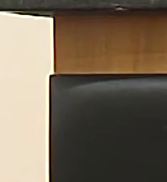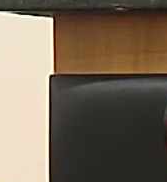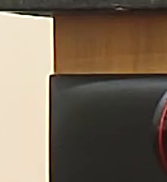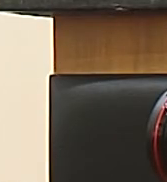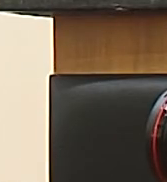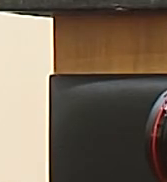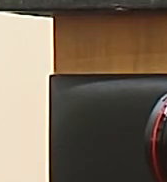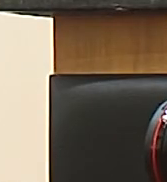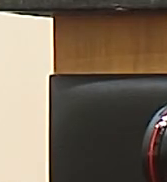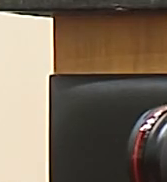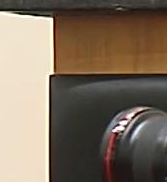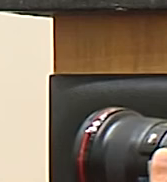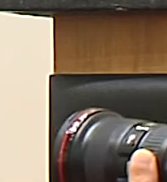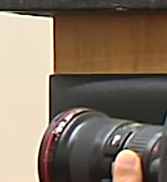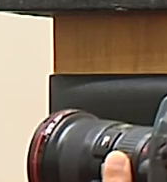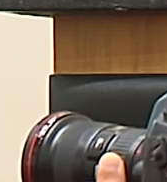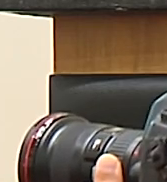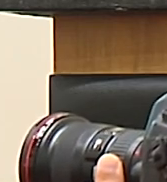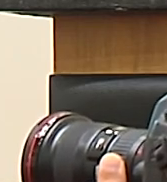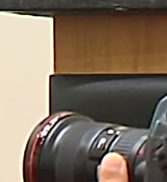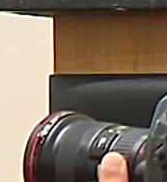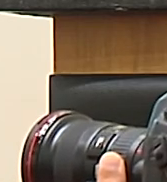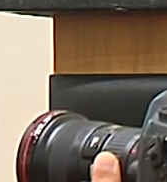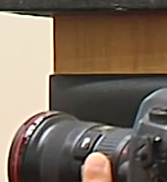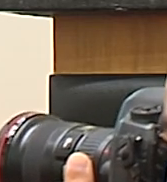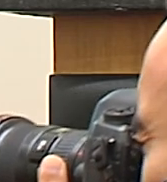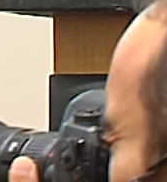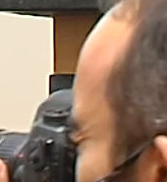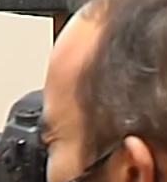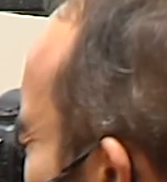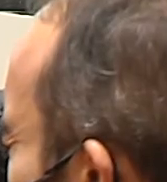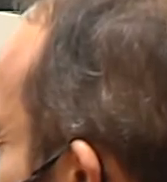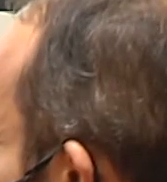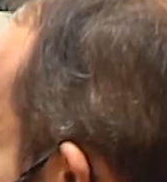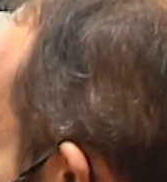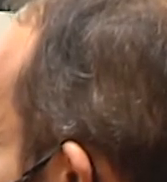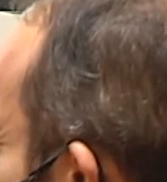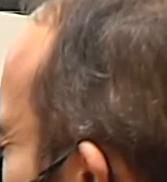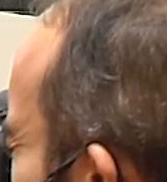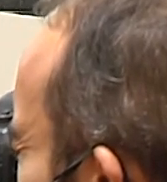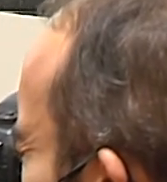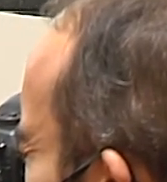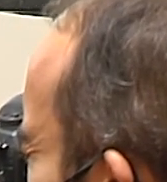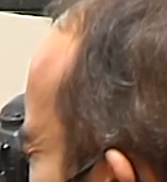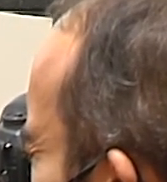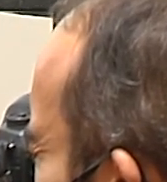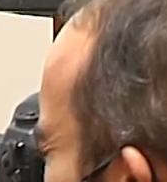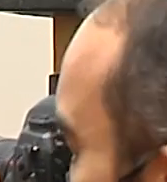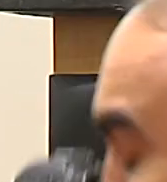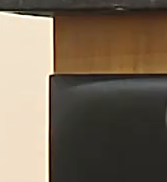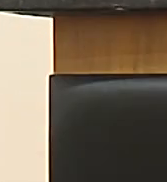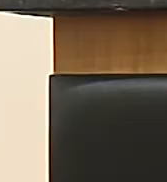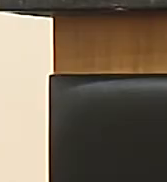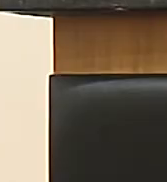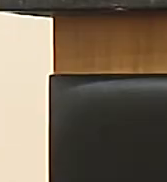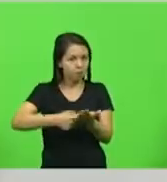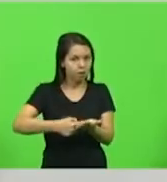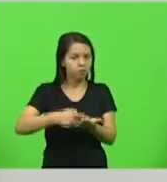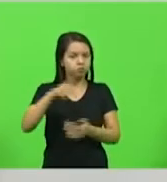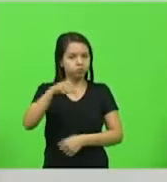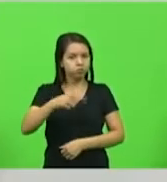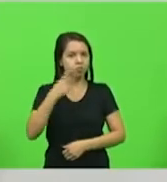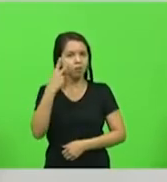deputados, incluídas no orçamento, também foi destaque no balanço feito pelo chefe do Poder Executivo.